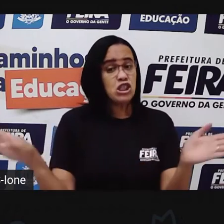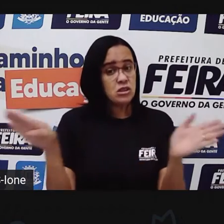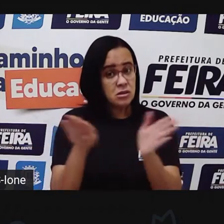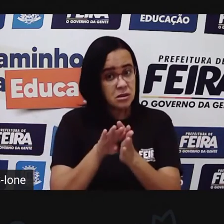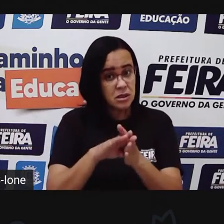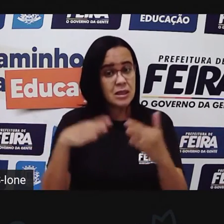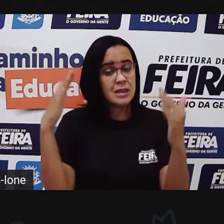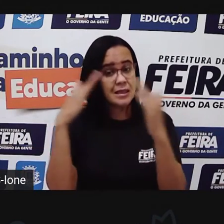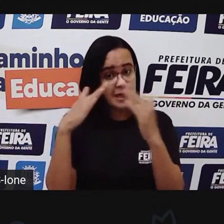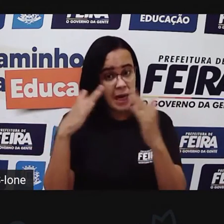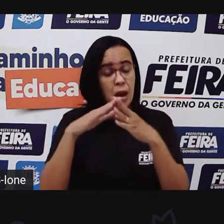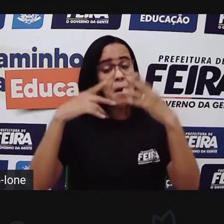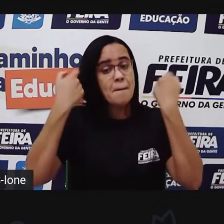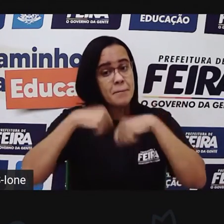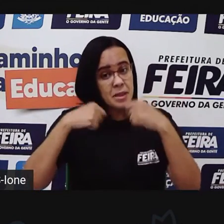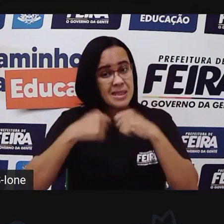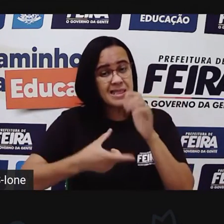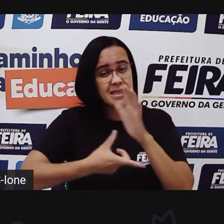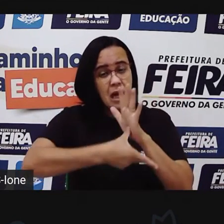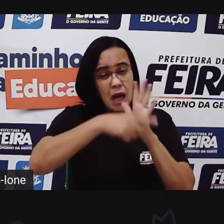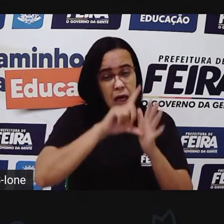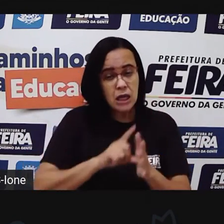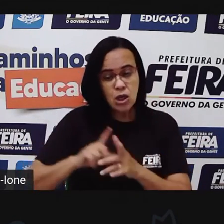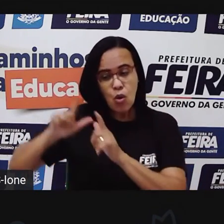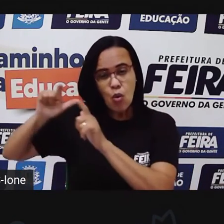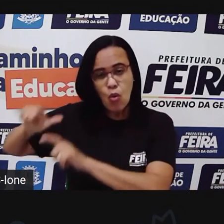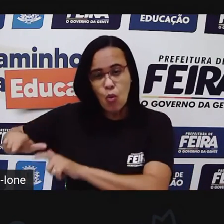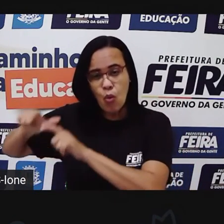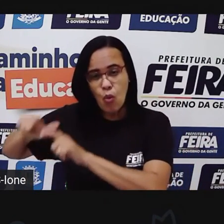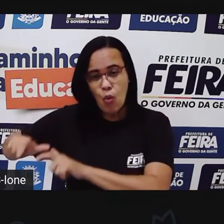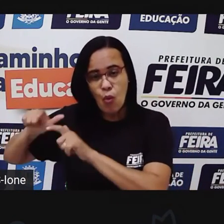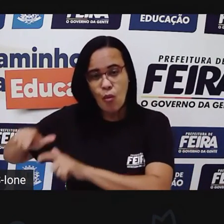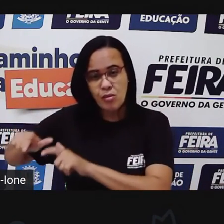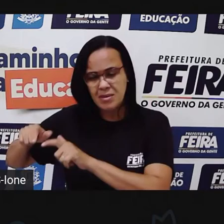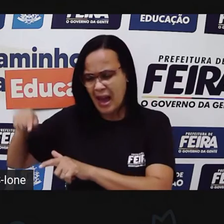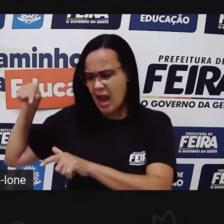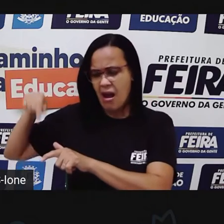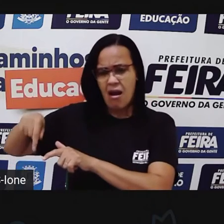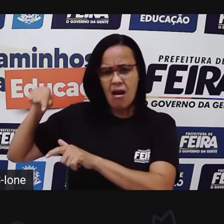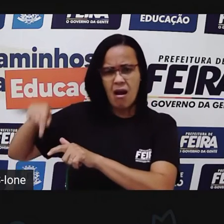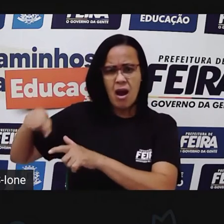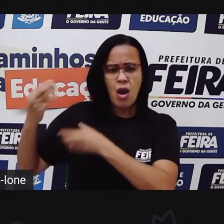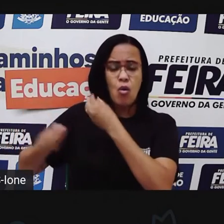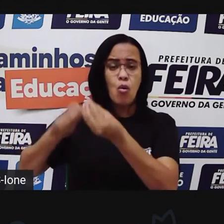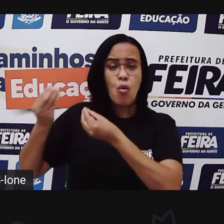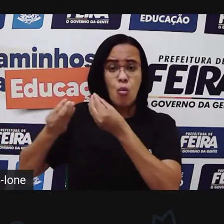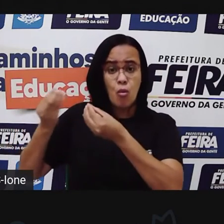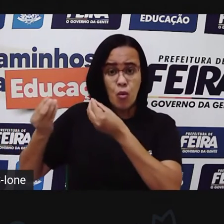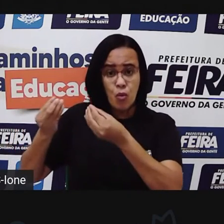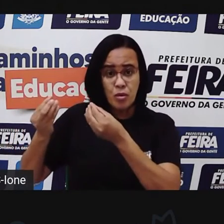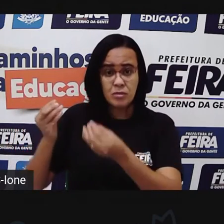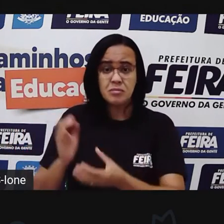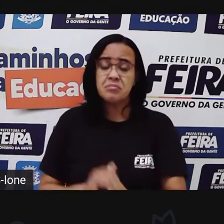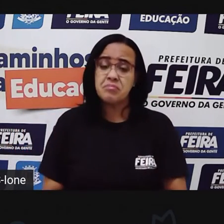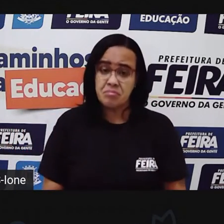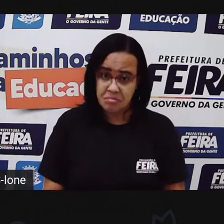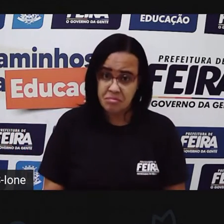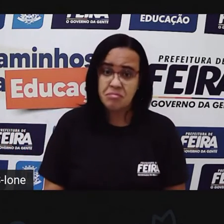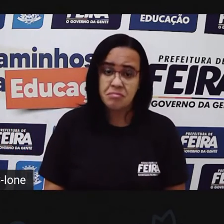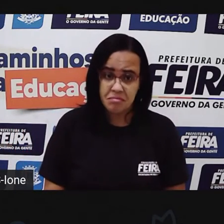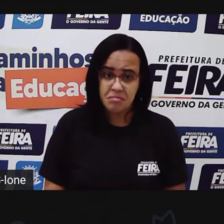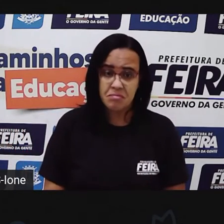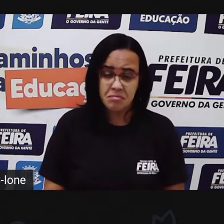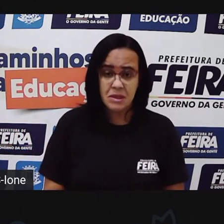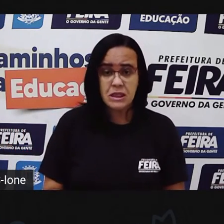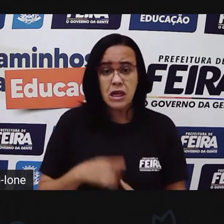né? Até que possamos ir ao supermercado ou à feira, né? Ou à loja, comprá-los, né? Então, quando